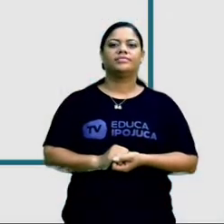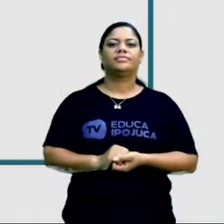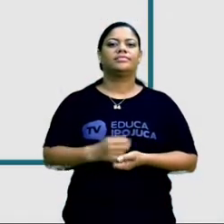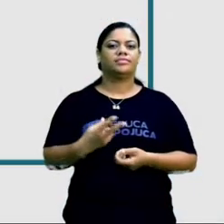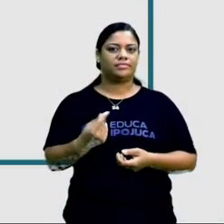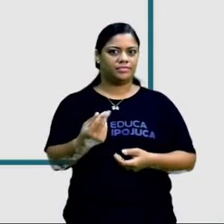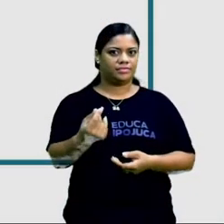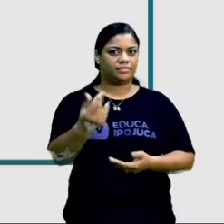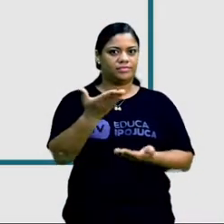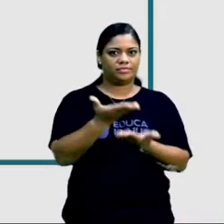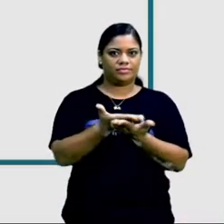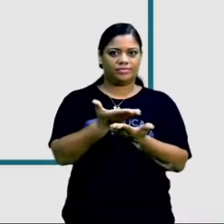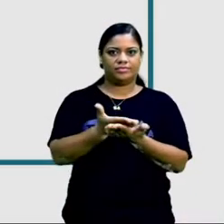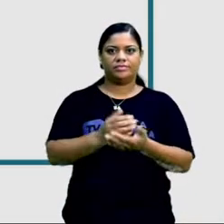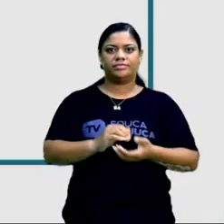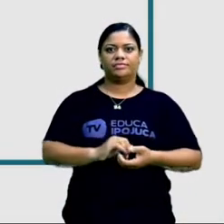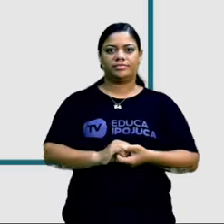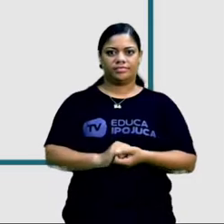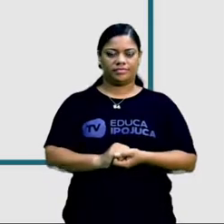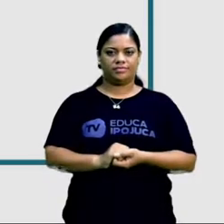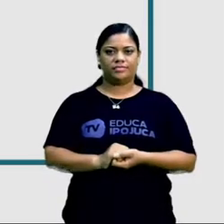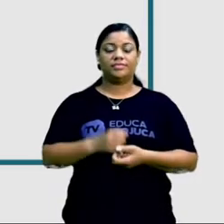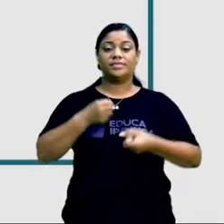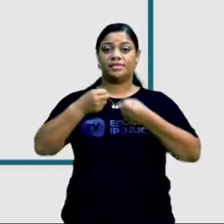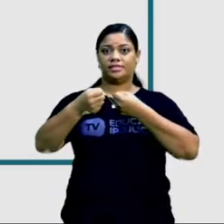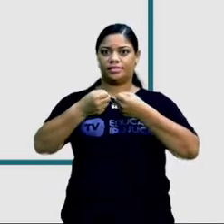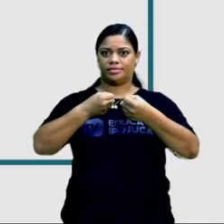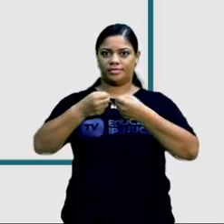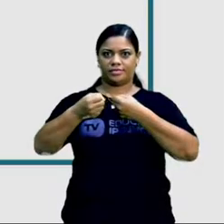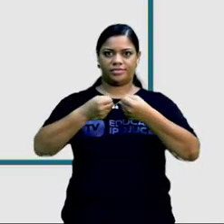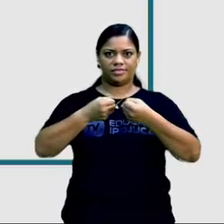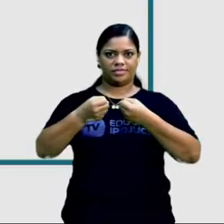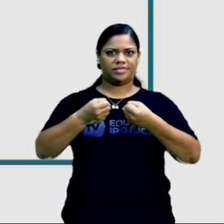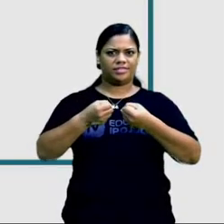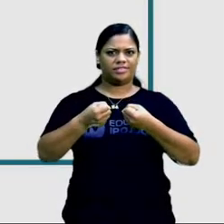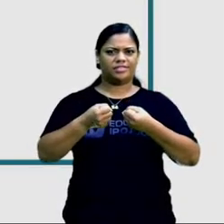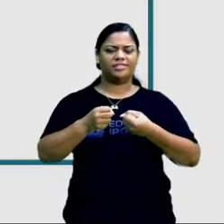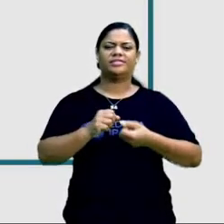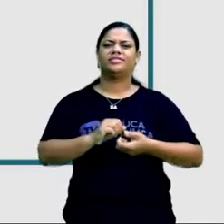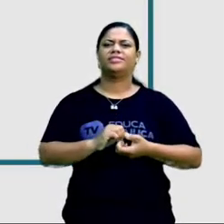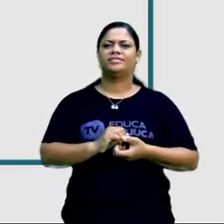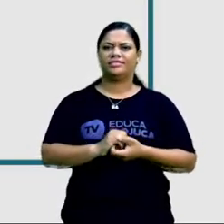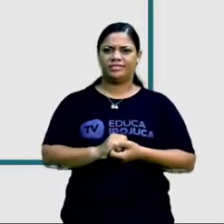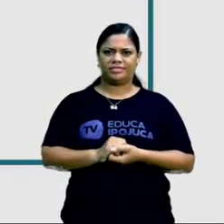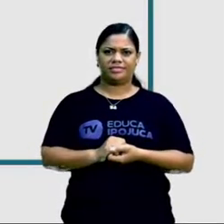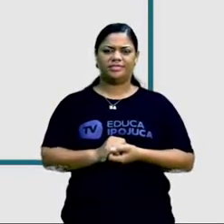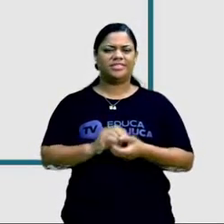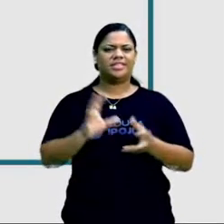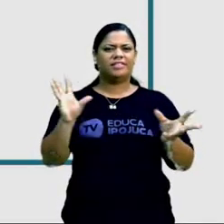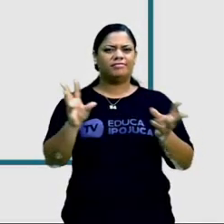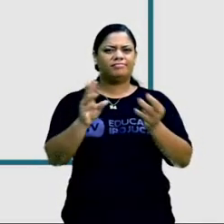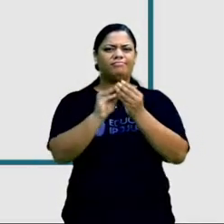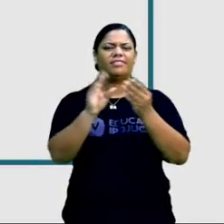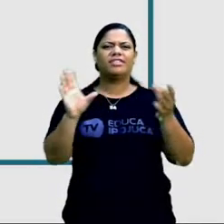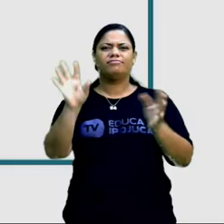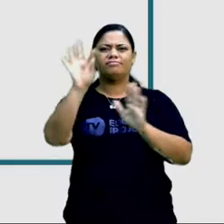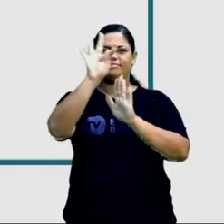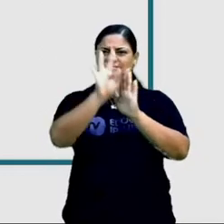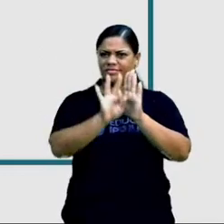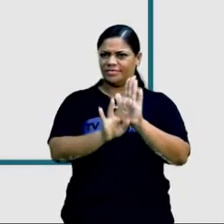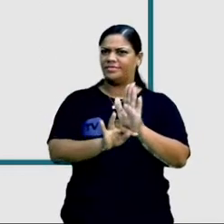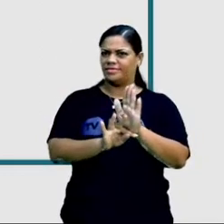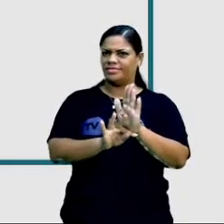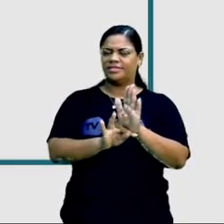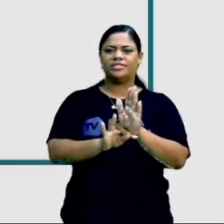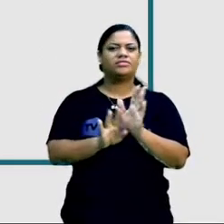continuar da aula. A arte da reportagem é de natureza extremamente complexa, pois é um